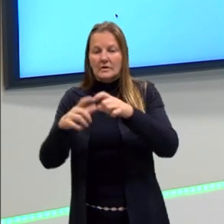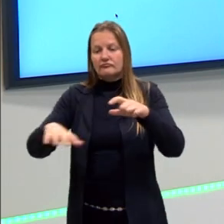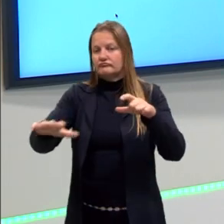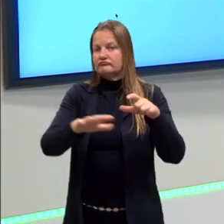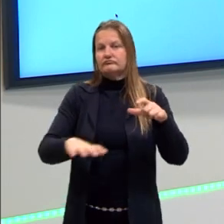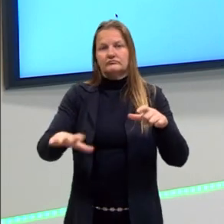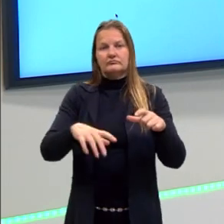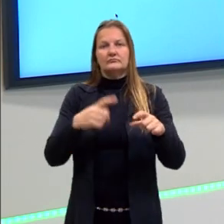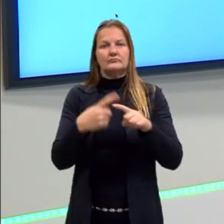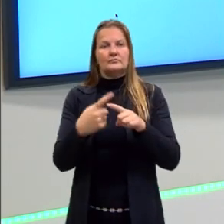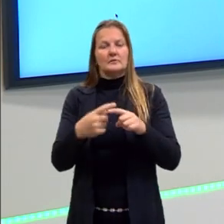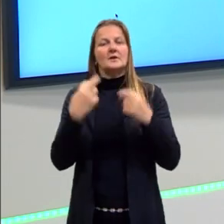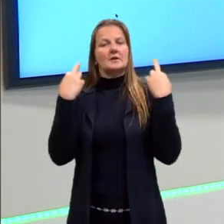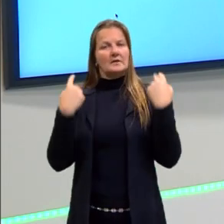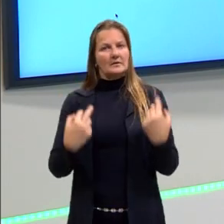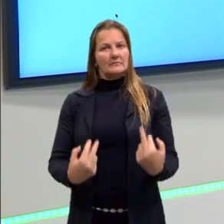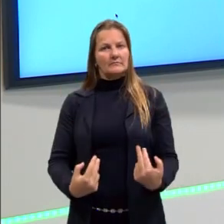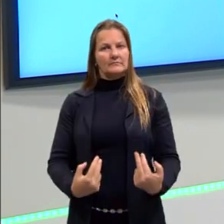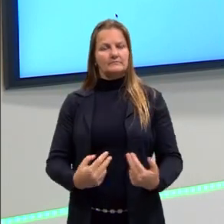razão da seleção natural.